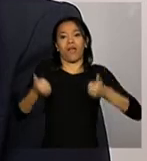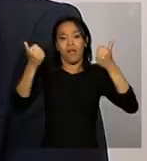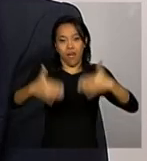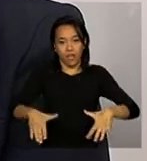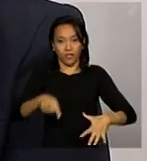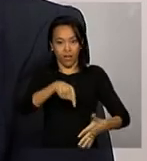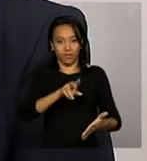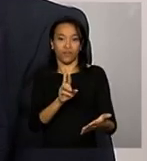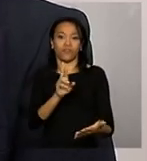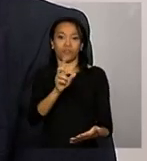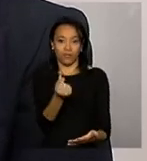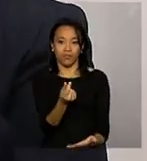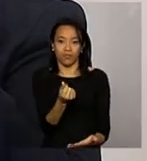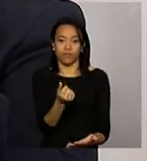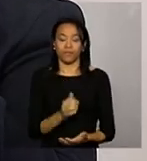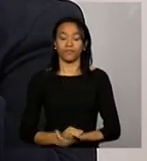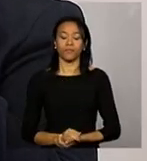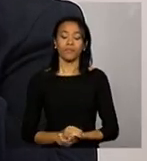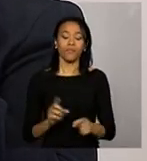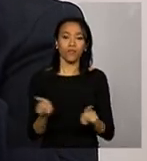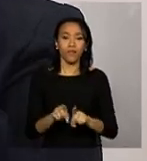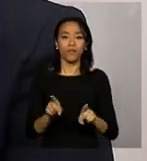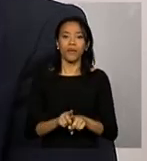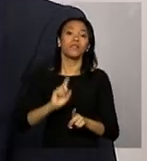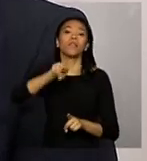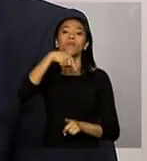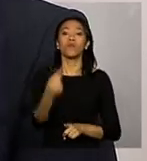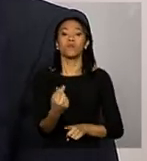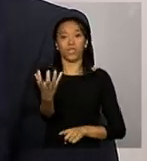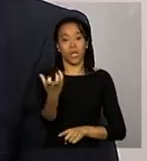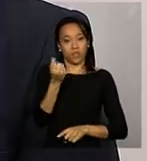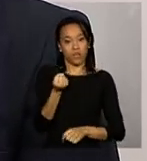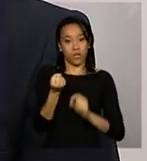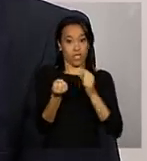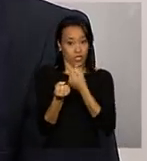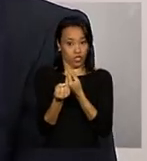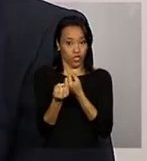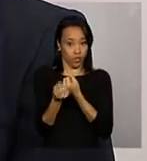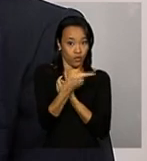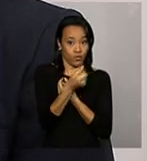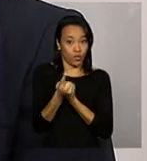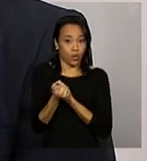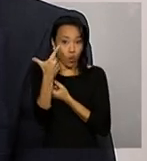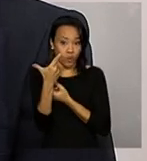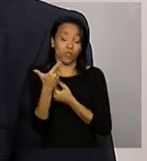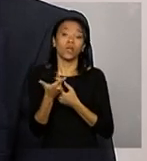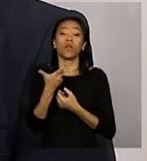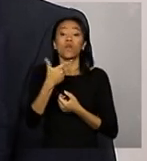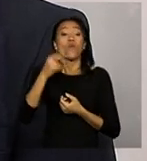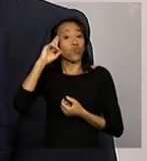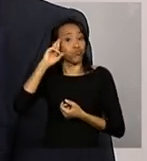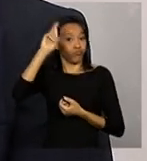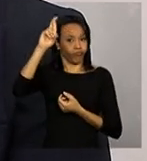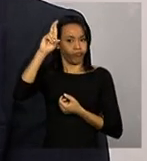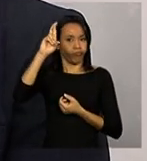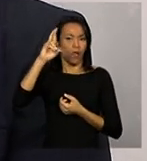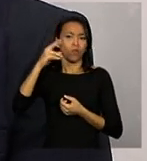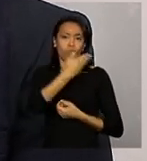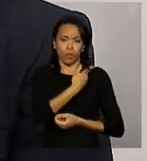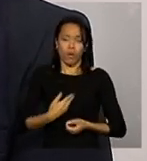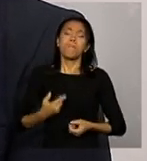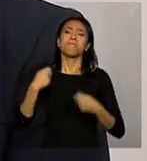Após esse item de valores recebidos no exercício de 2012, o gestor terá que colocar todo o